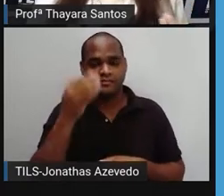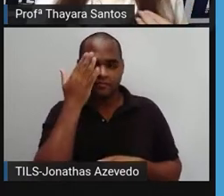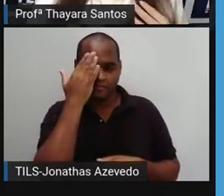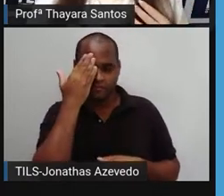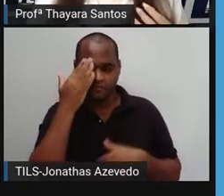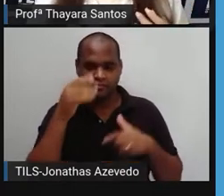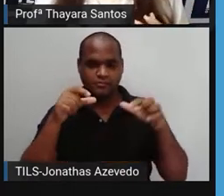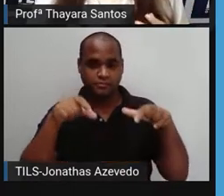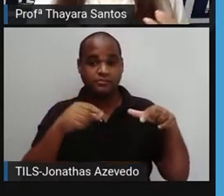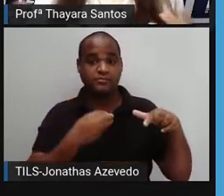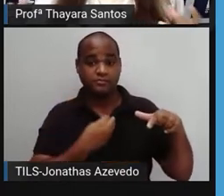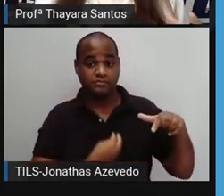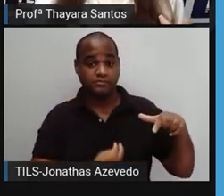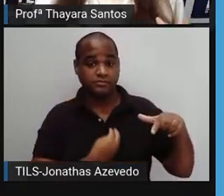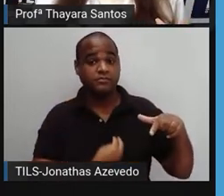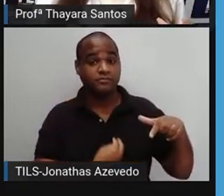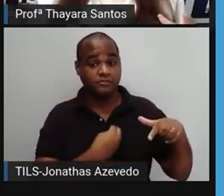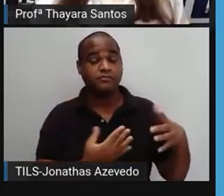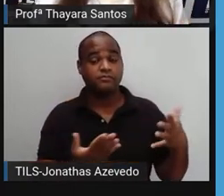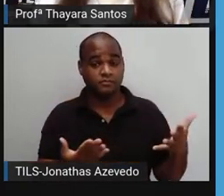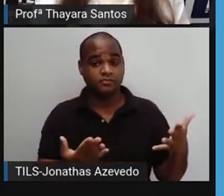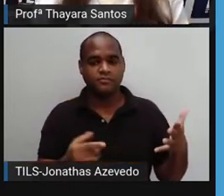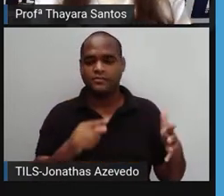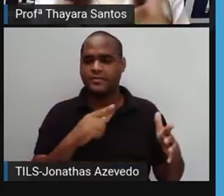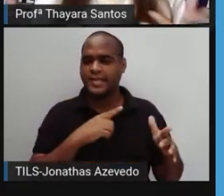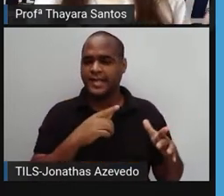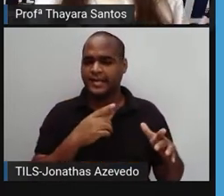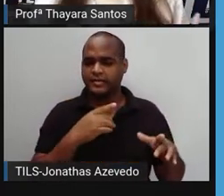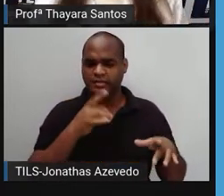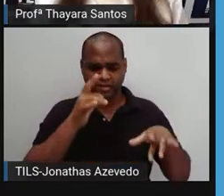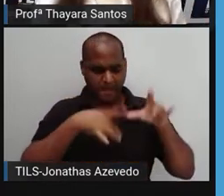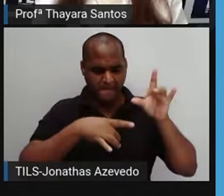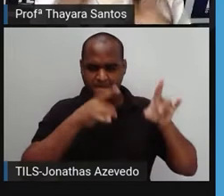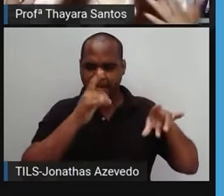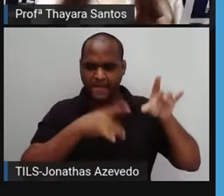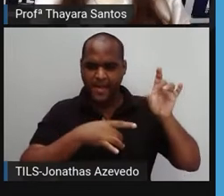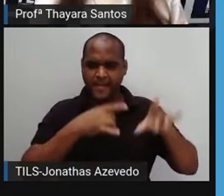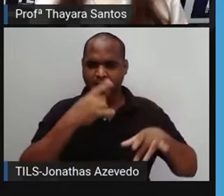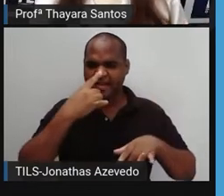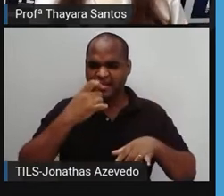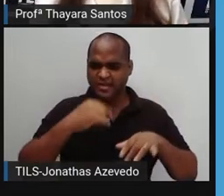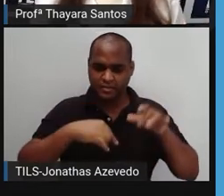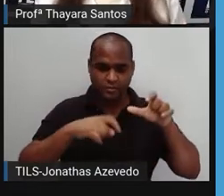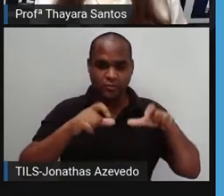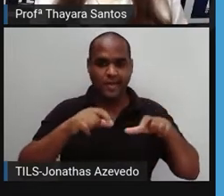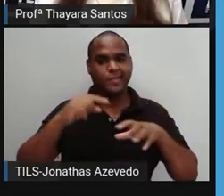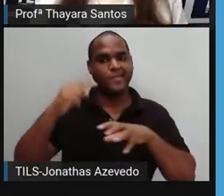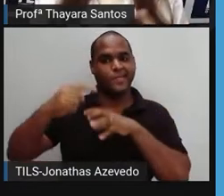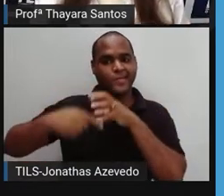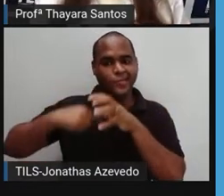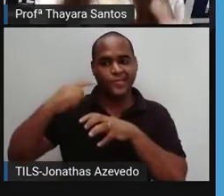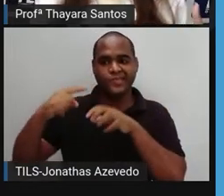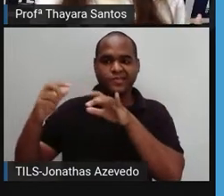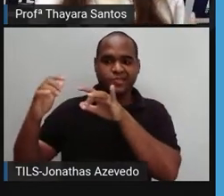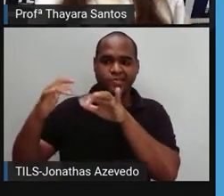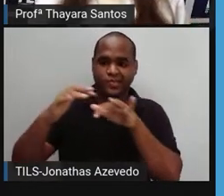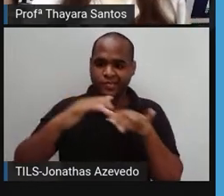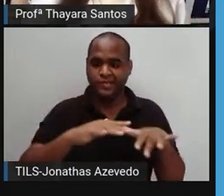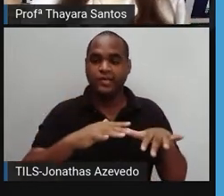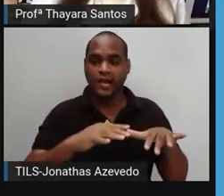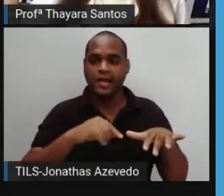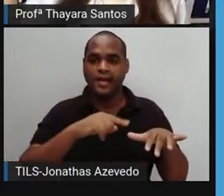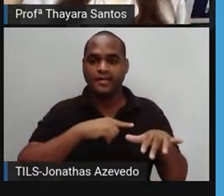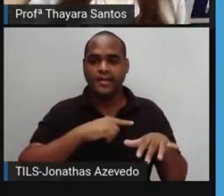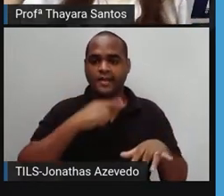do Oceano Pacífico que juntou, acumulou tanto lixo vindo de vários lugares do planeta que formou uma ilha mesmo.